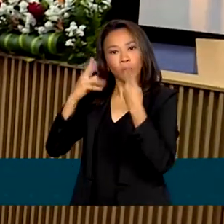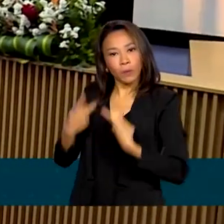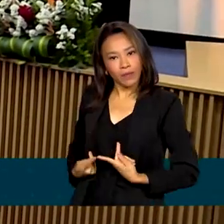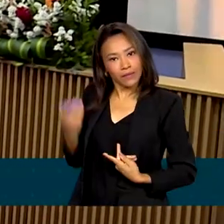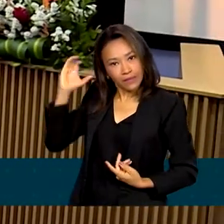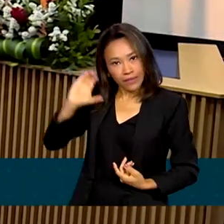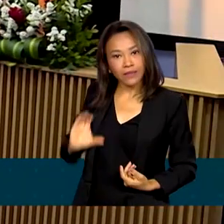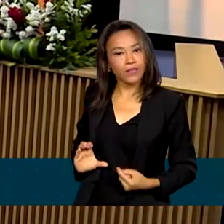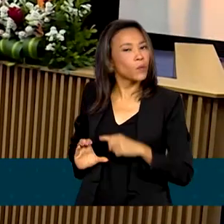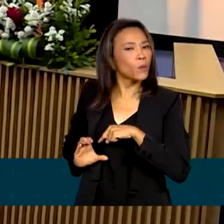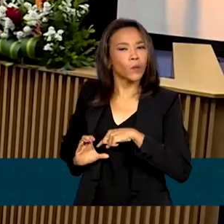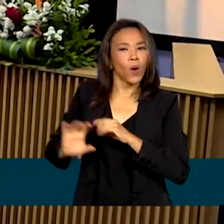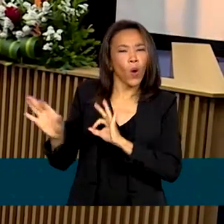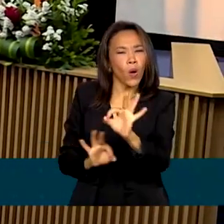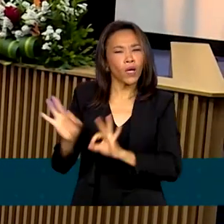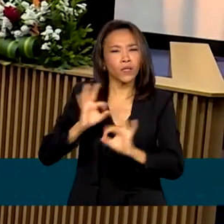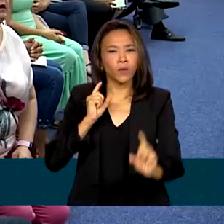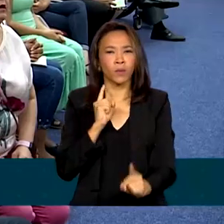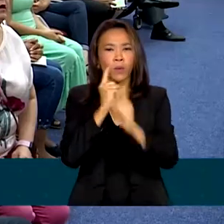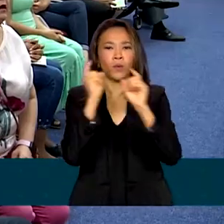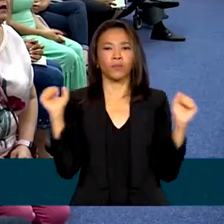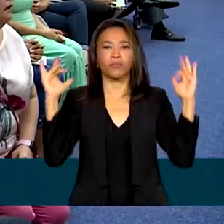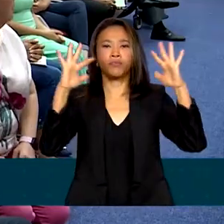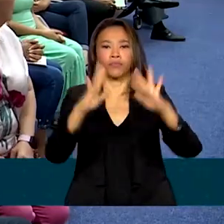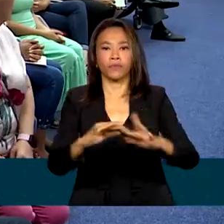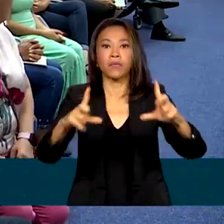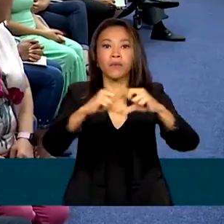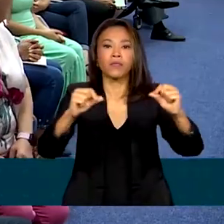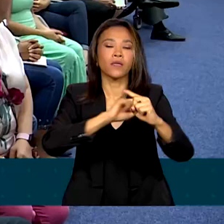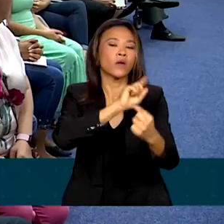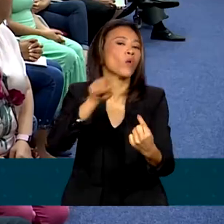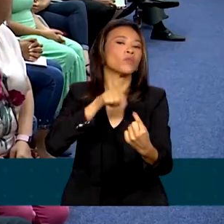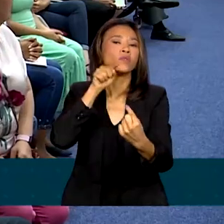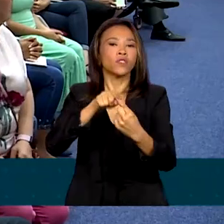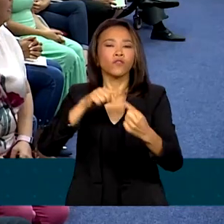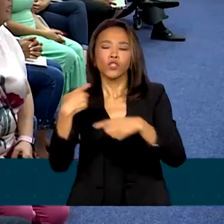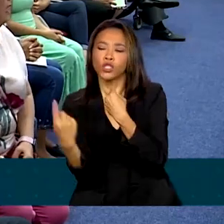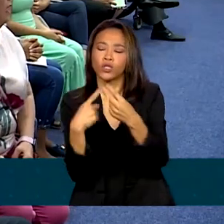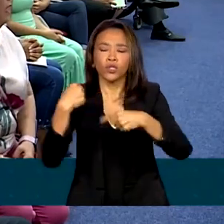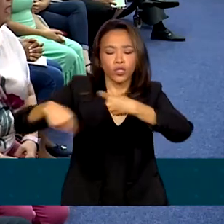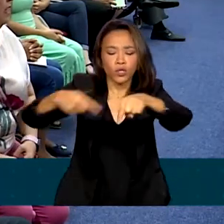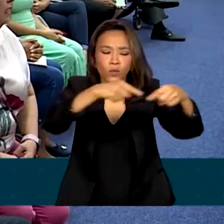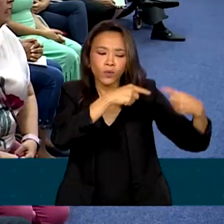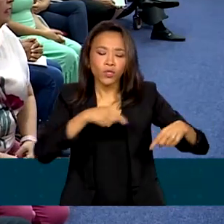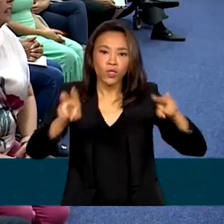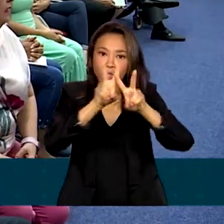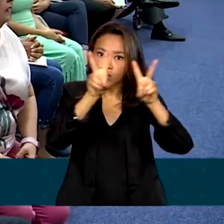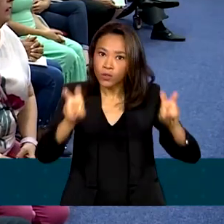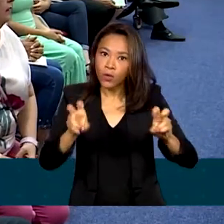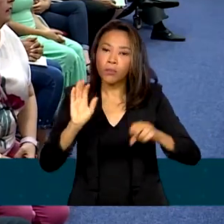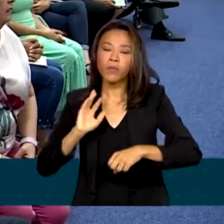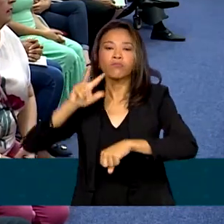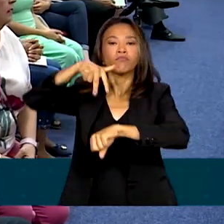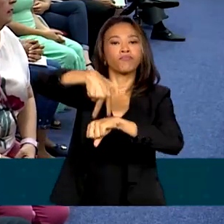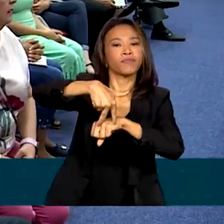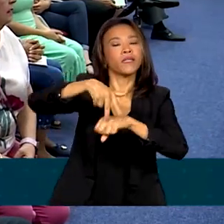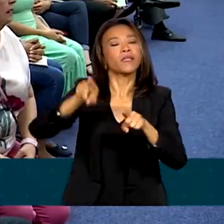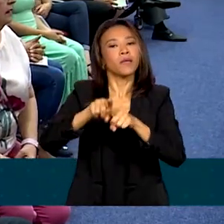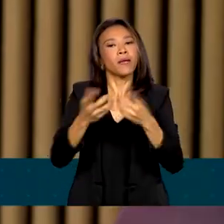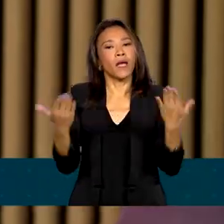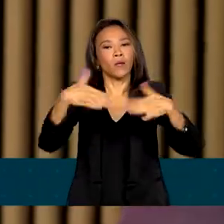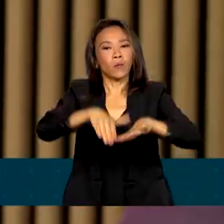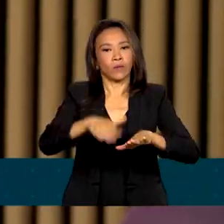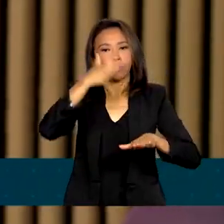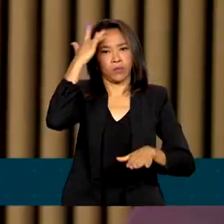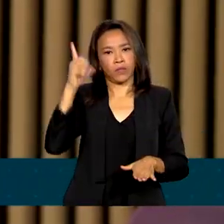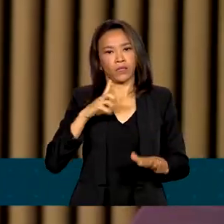Cidadania realizou um evento em Brasília para discutir a importância do protagonismo e da inclusão das pessoas com Down no país.